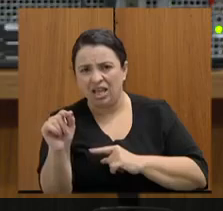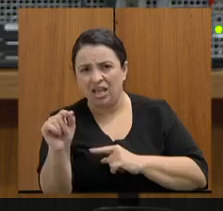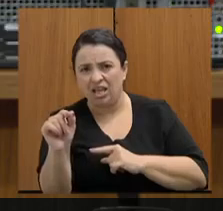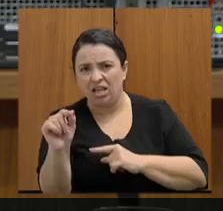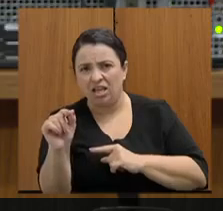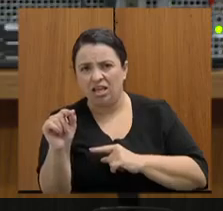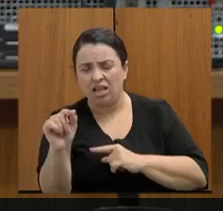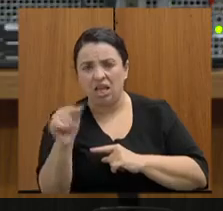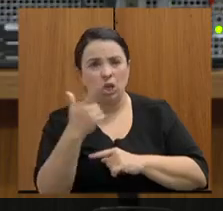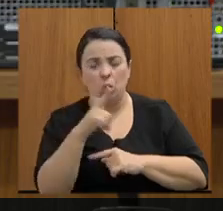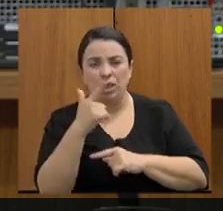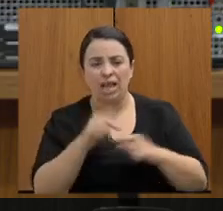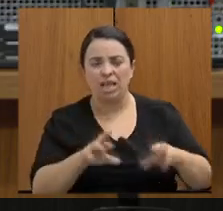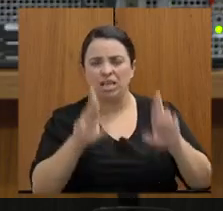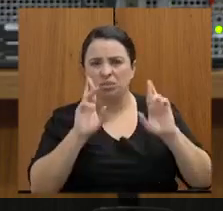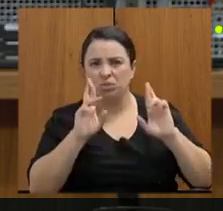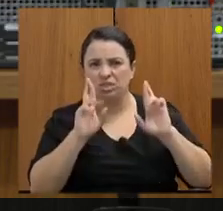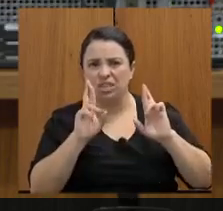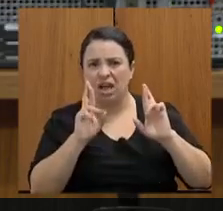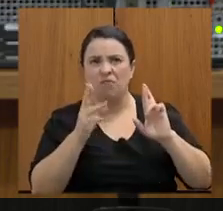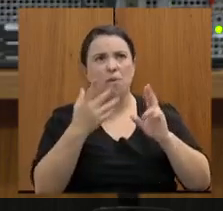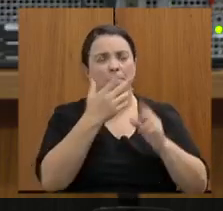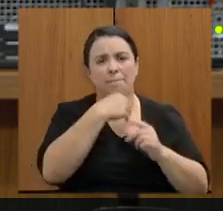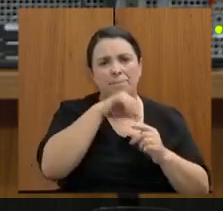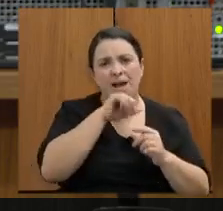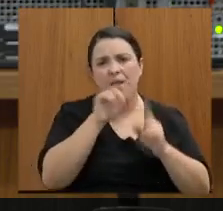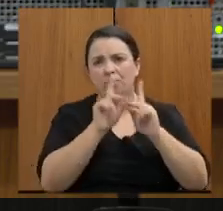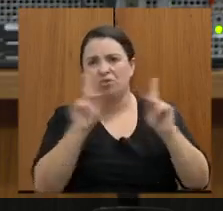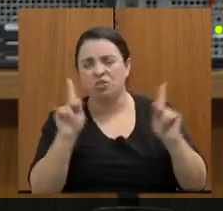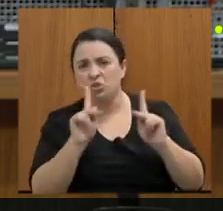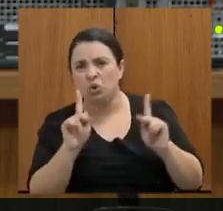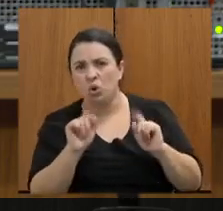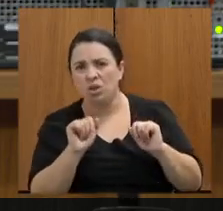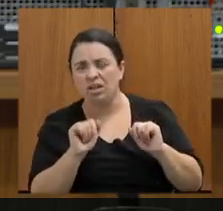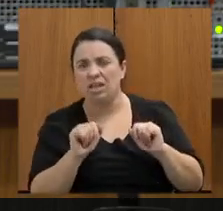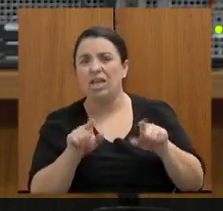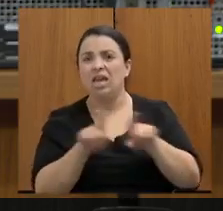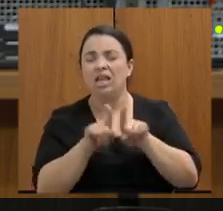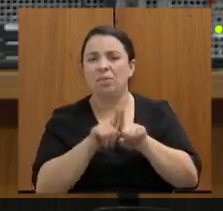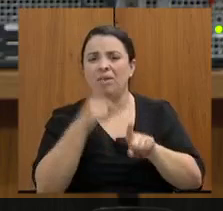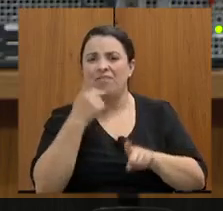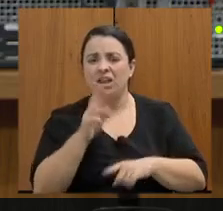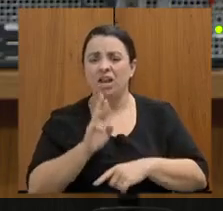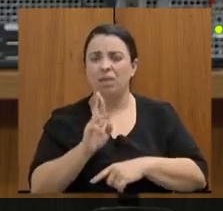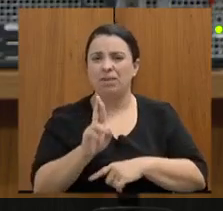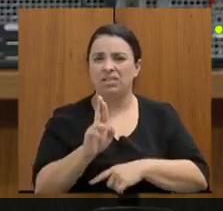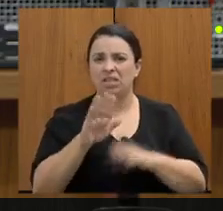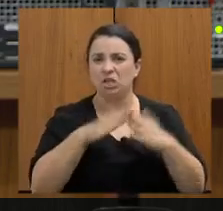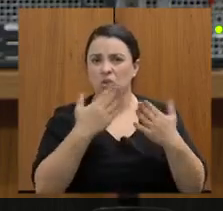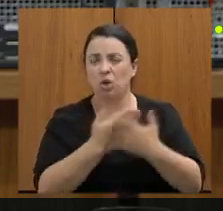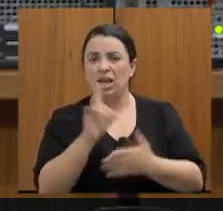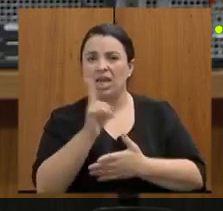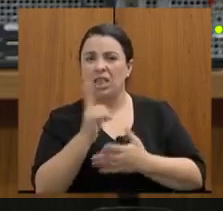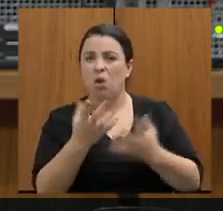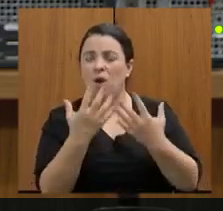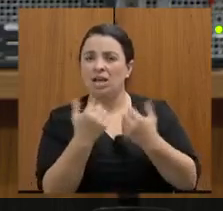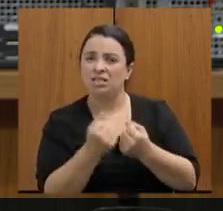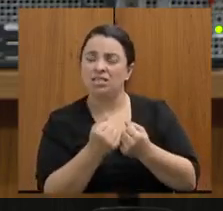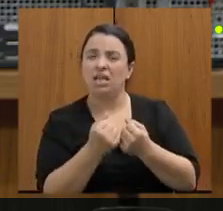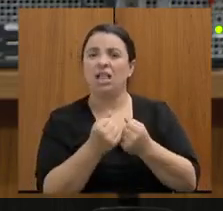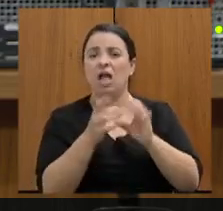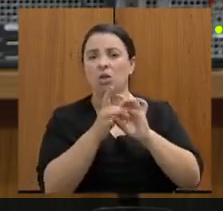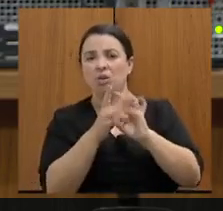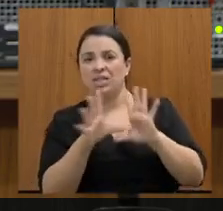falando em nome da escola quando afirma não será aceita pela escola autorização realizada por telefone